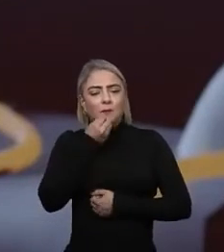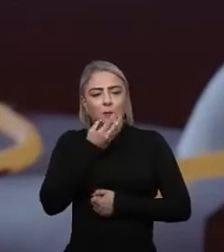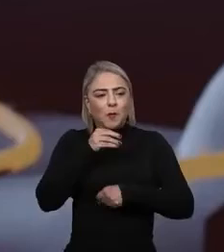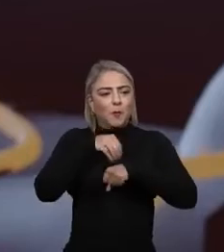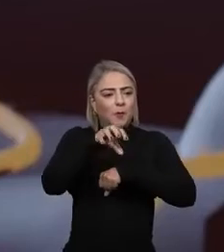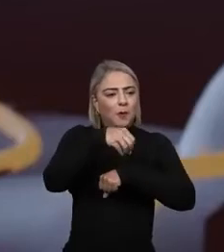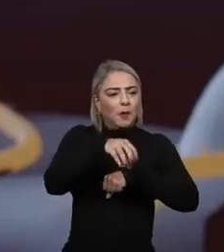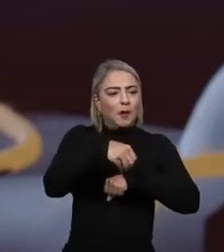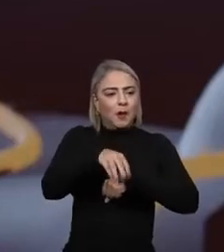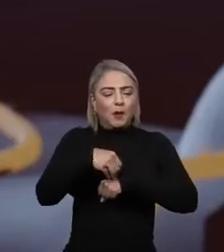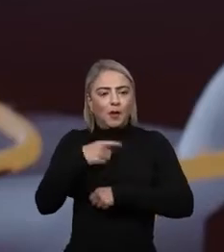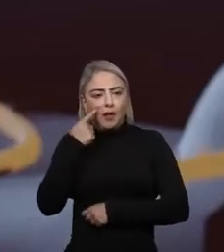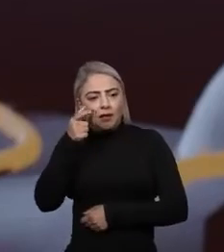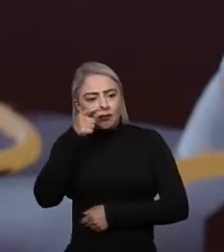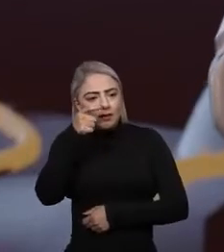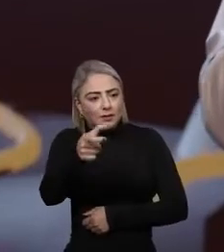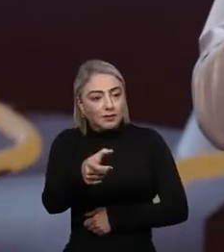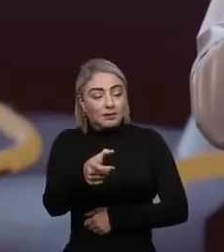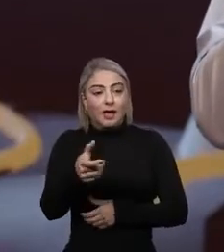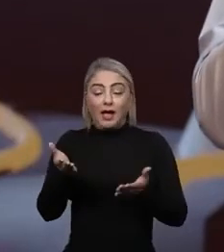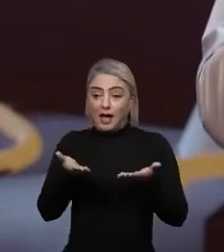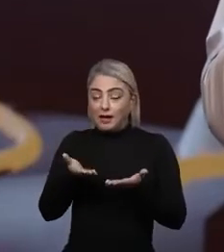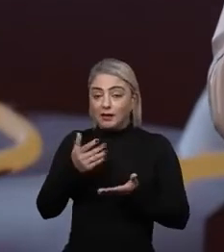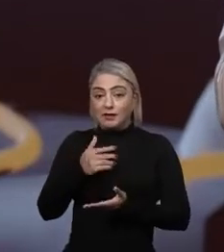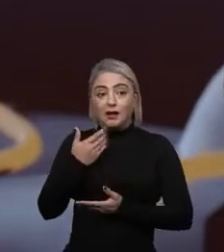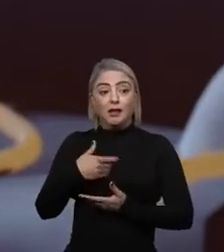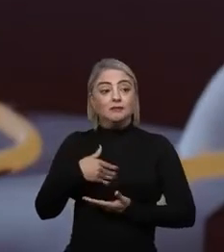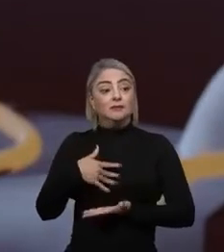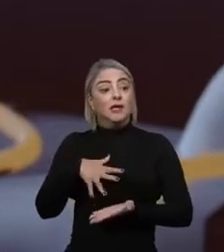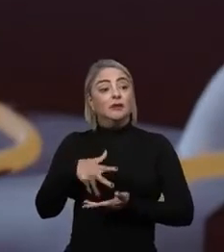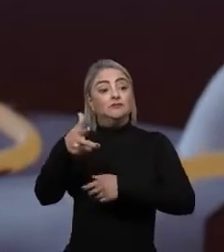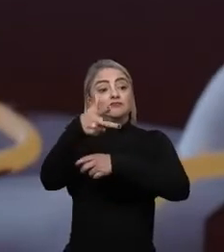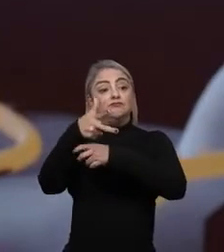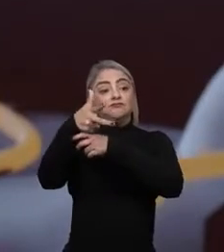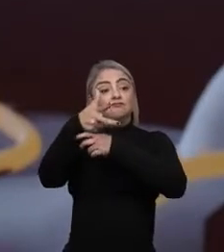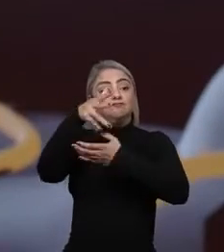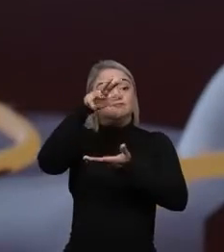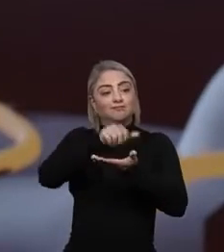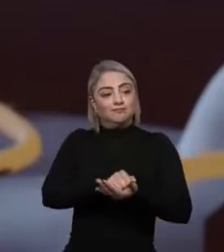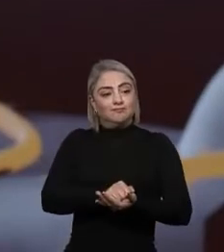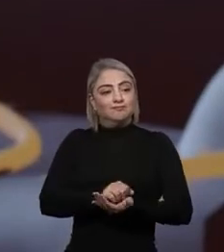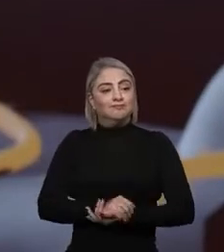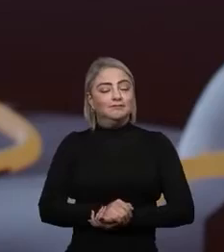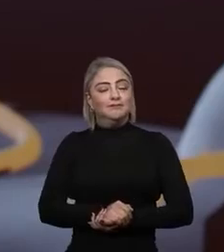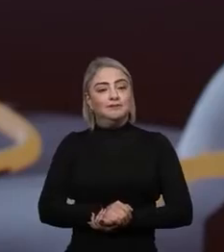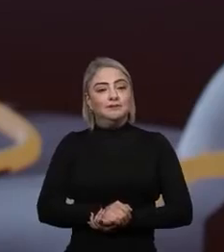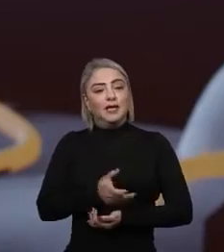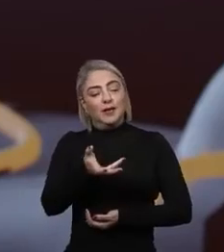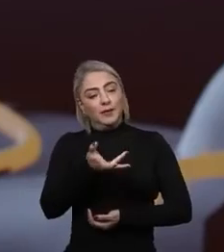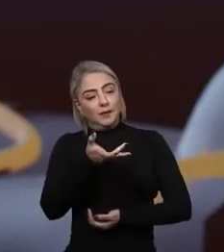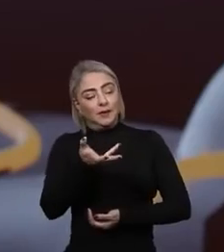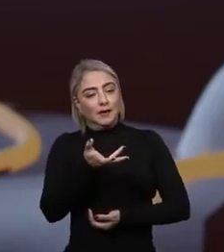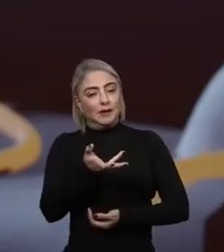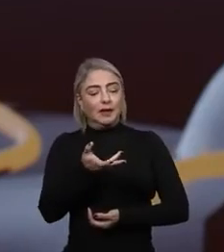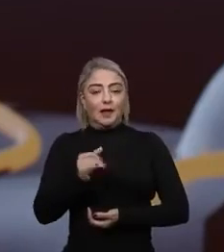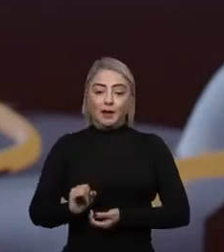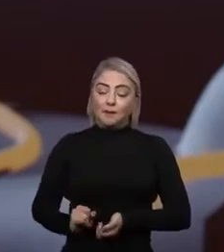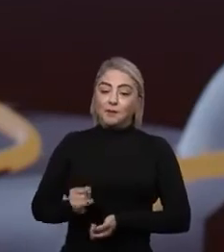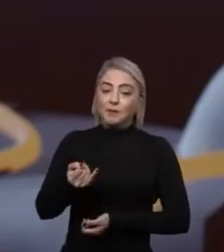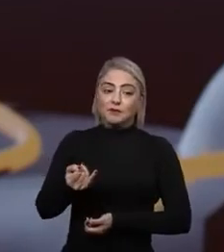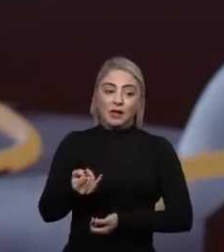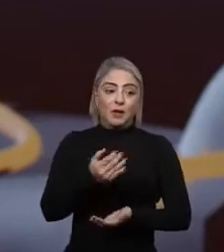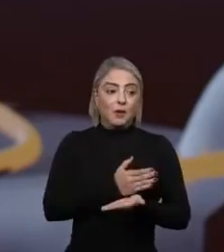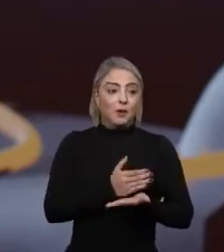todos os governautas que nos acompanham agora ou que vão nos acompanhar na gravação dessa apresentação. E eu queria aqui aproveitar para